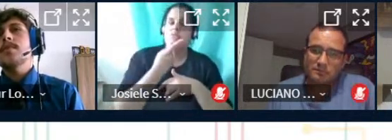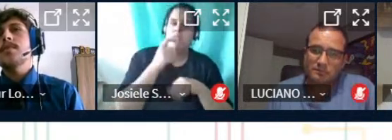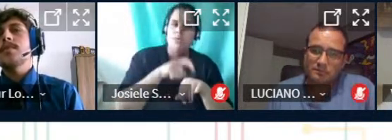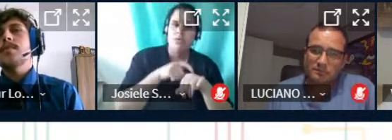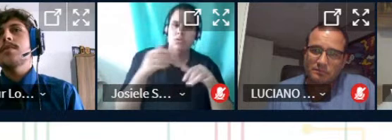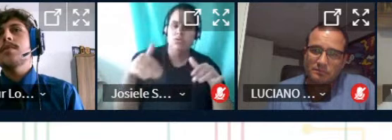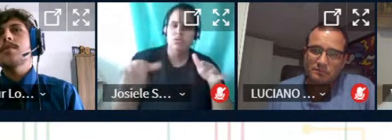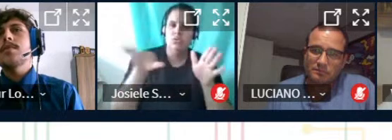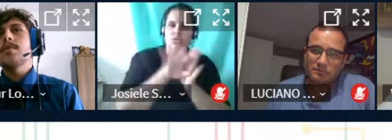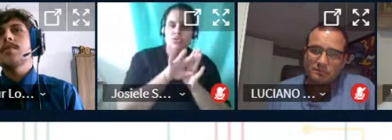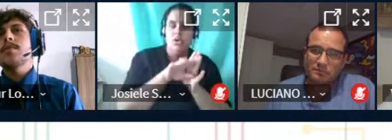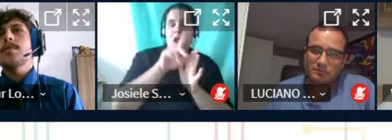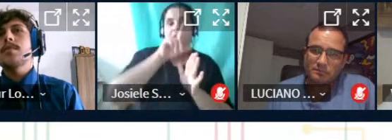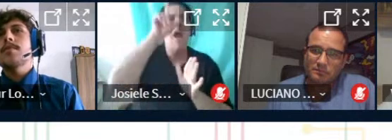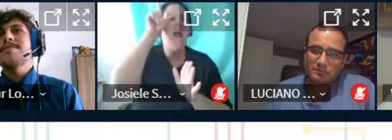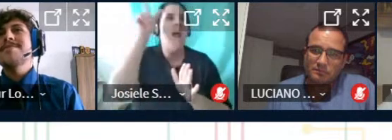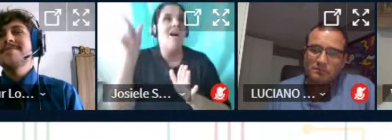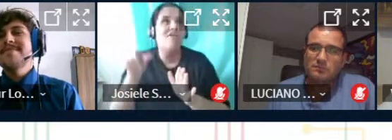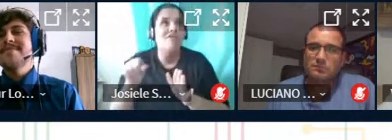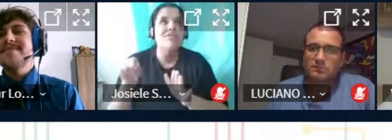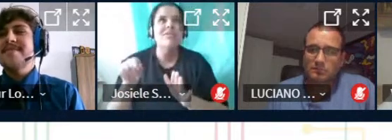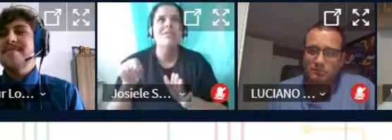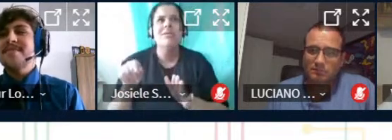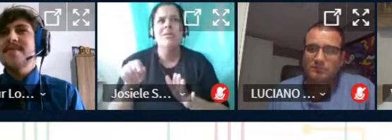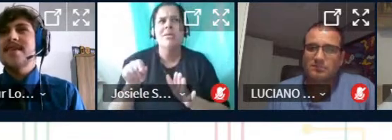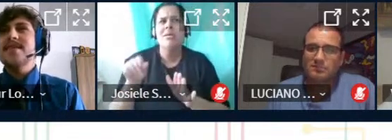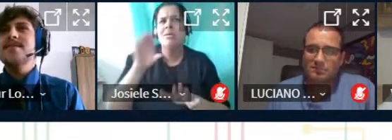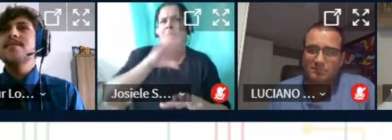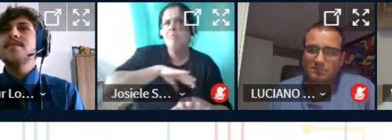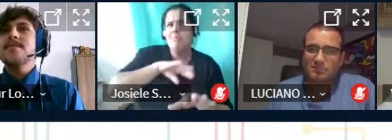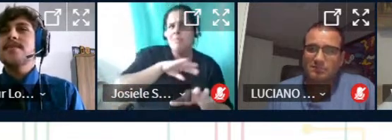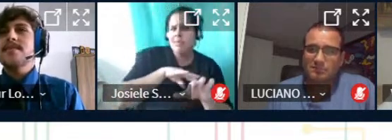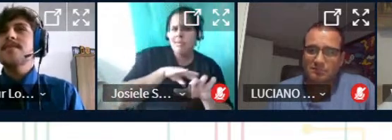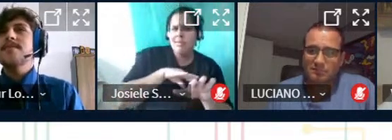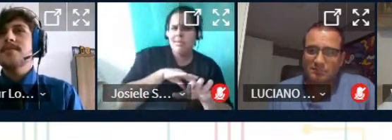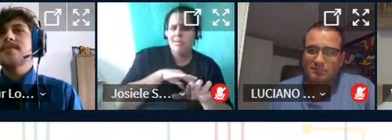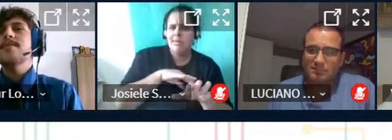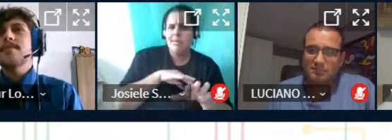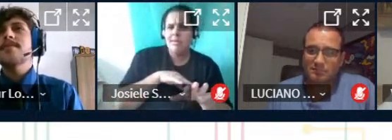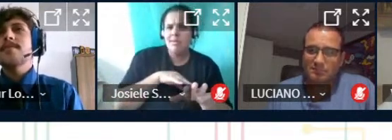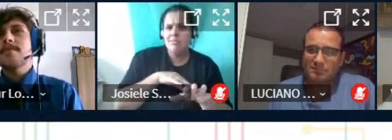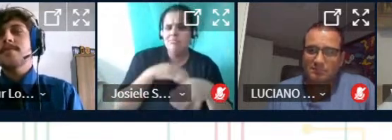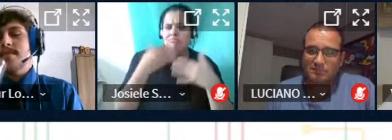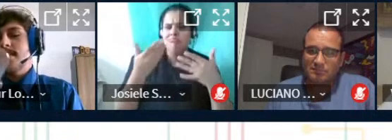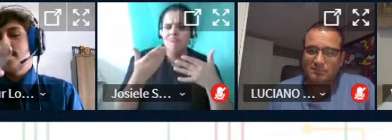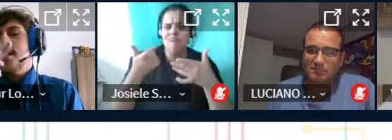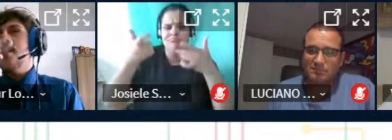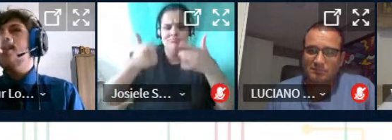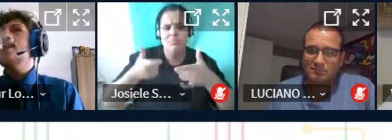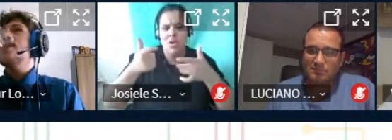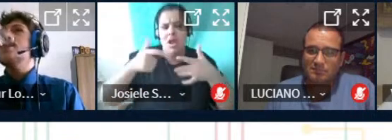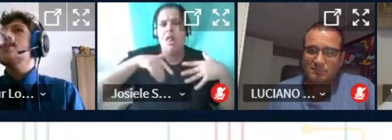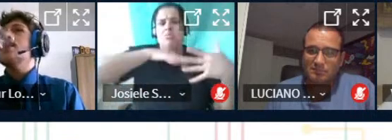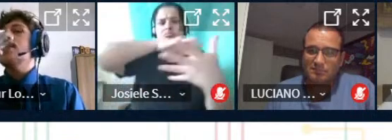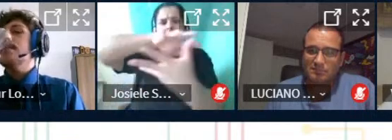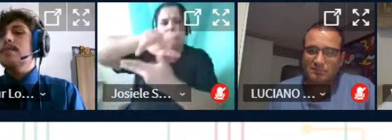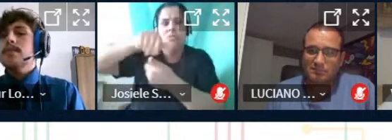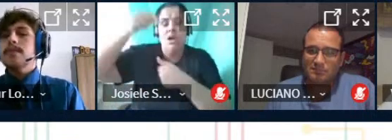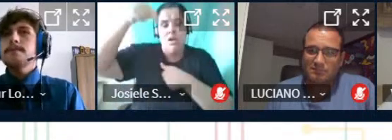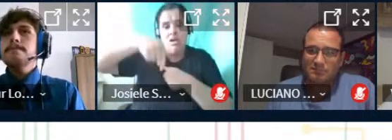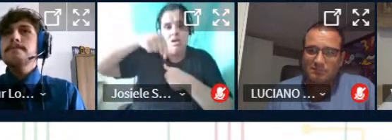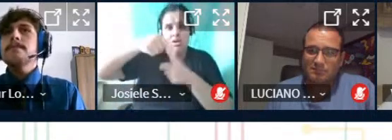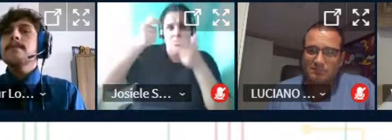a um africano lá em Portugal nós estamos falando do local para o global se aqui no local a gente